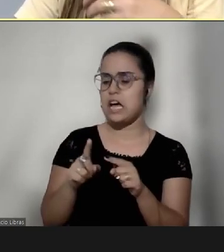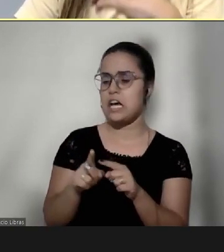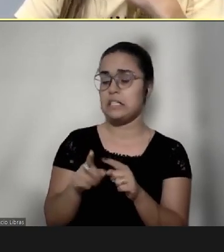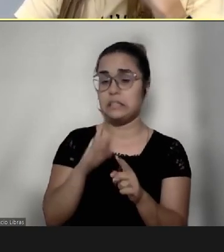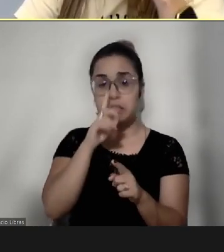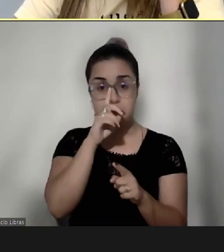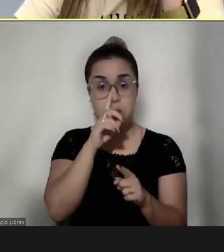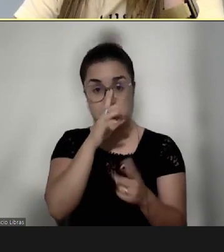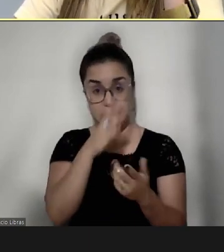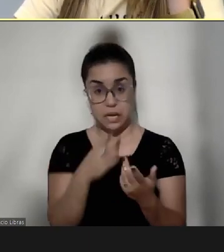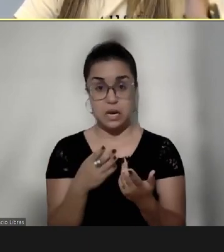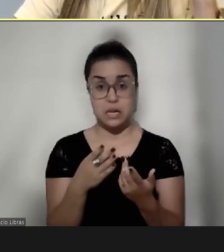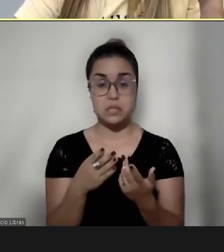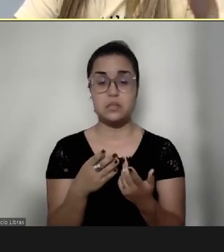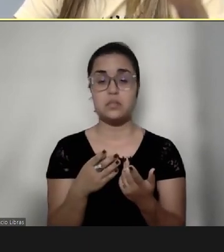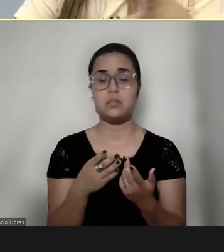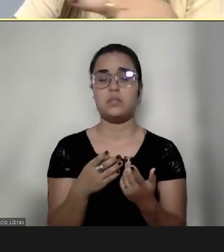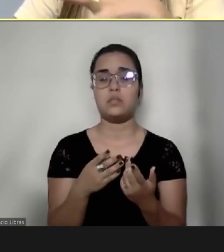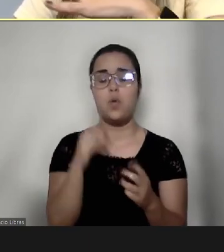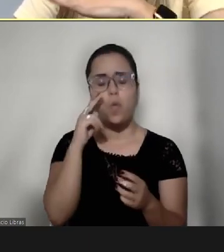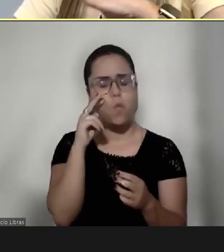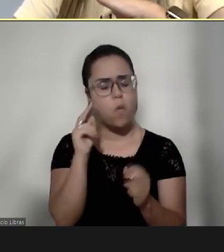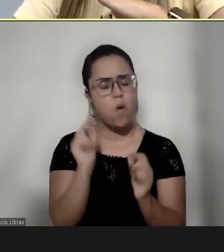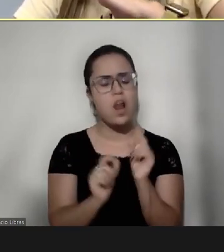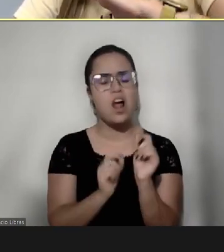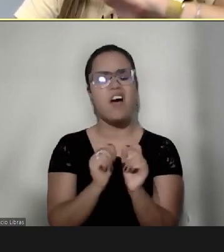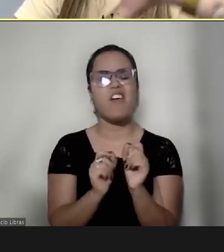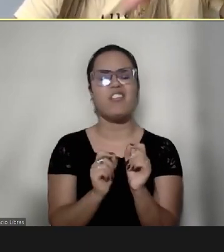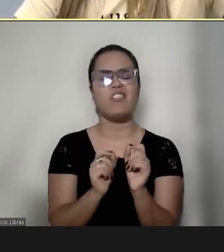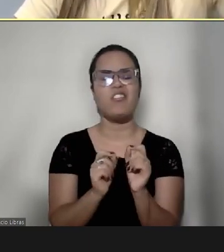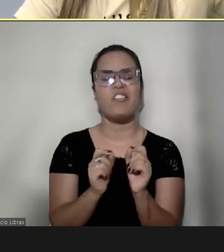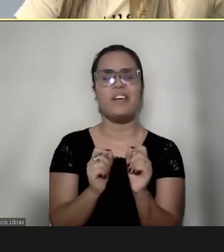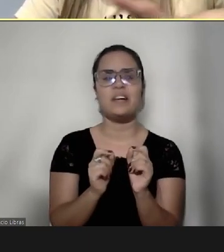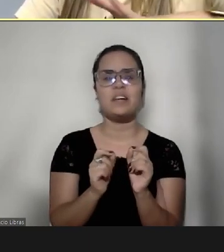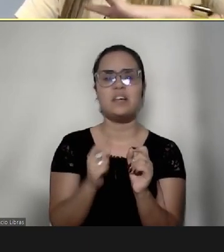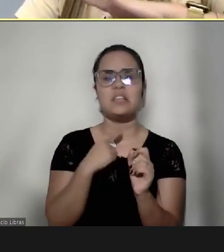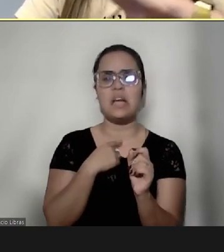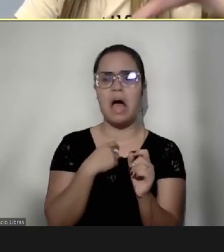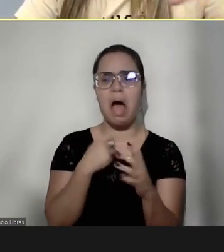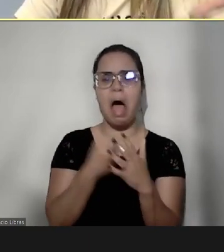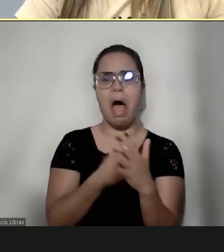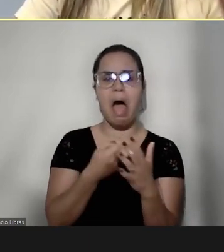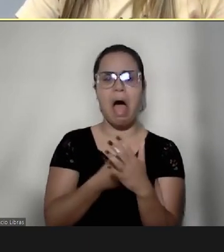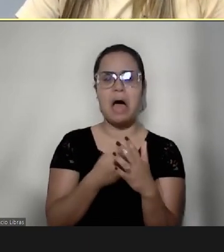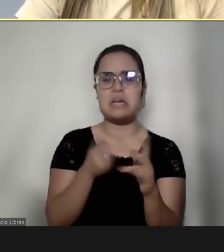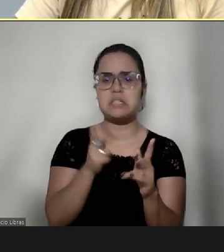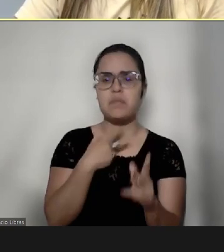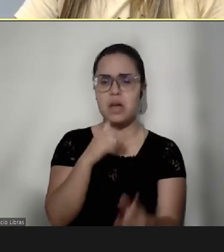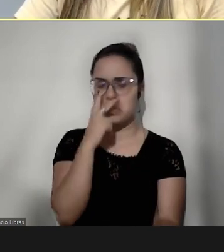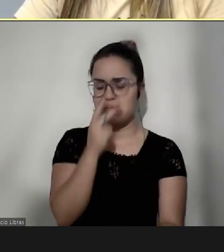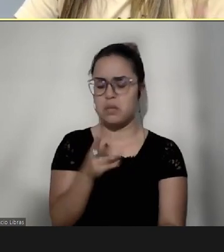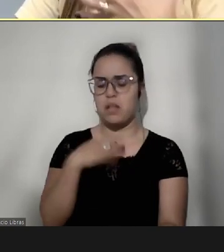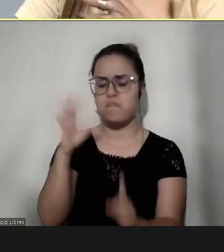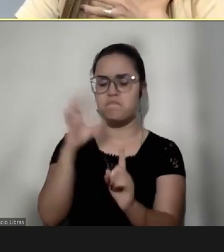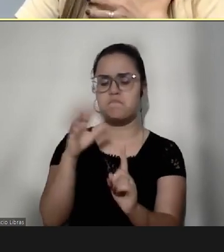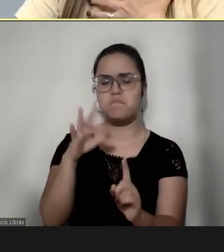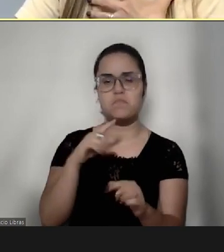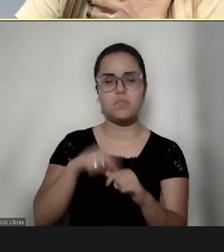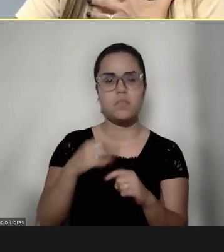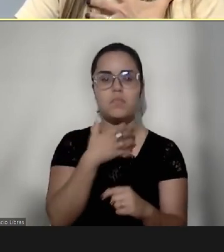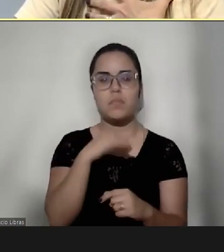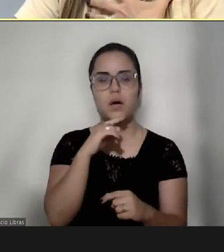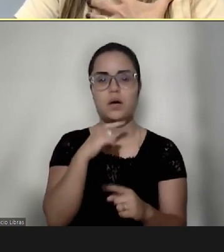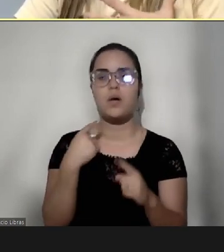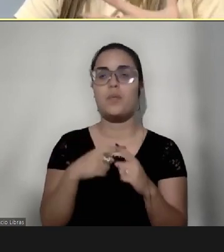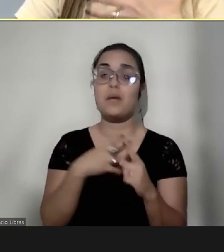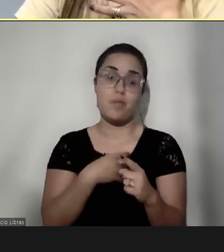agressão, né, aquele olhar de, ah, na defensiva sempre, achando que todo mundo está fazendo mal a ele, ele vai se sentir